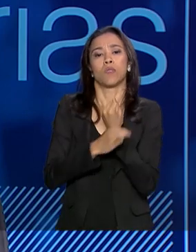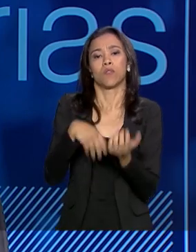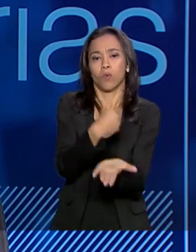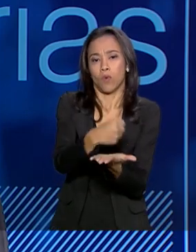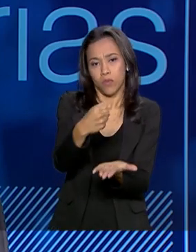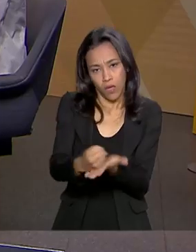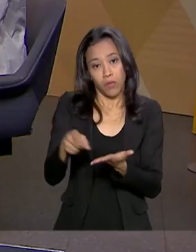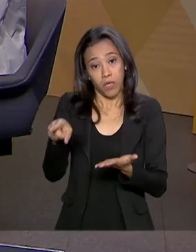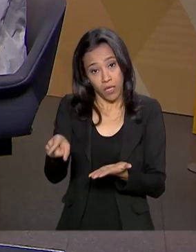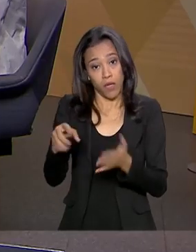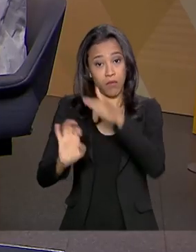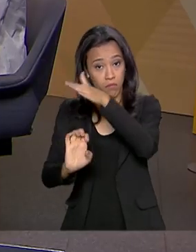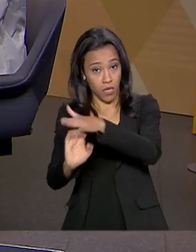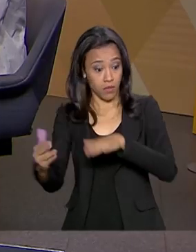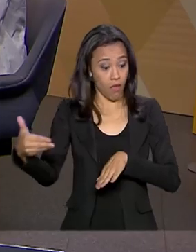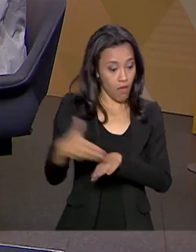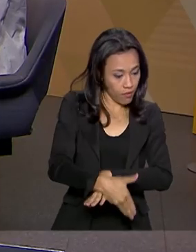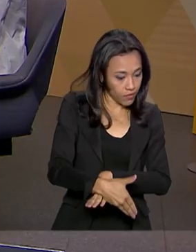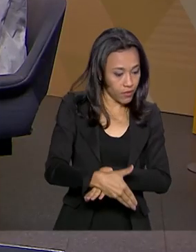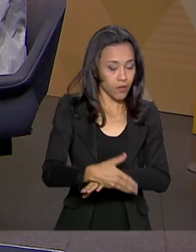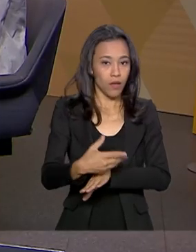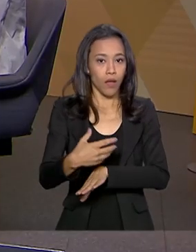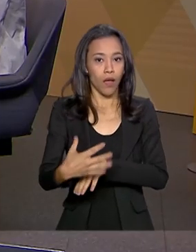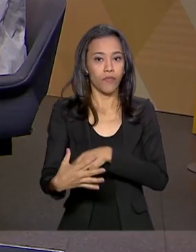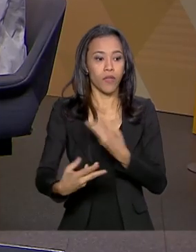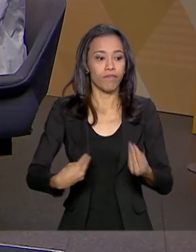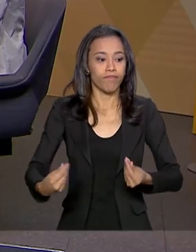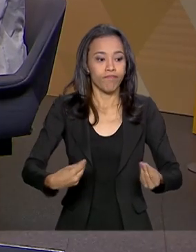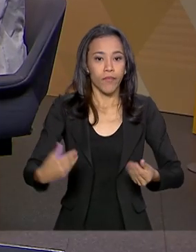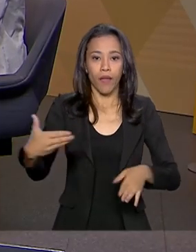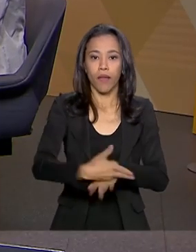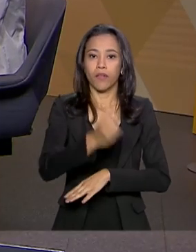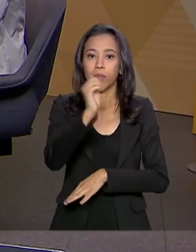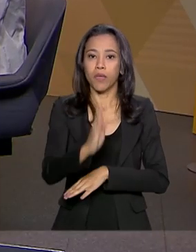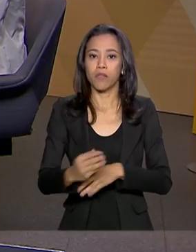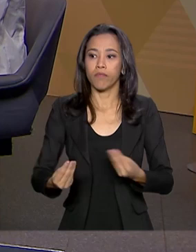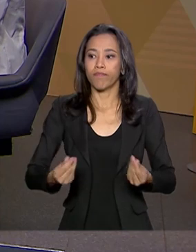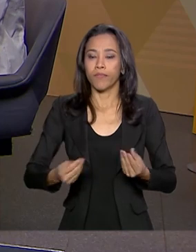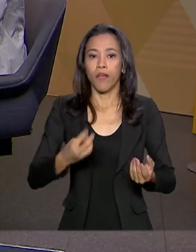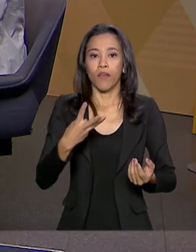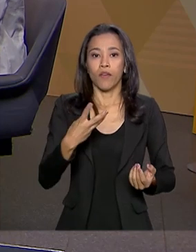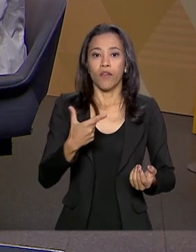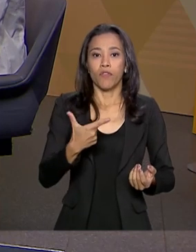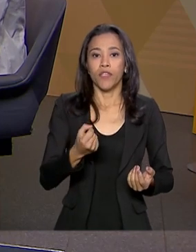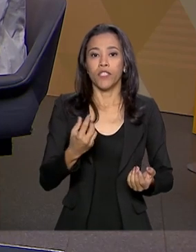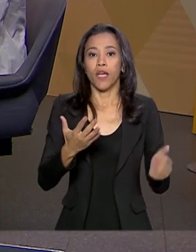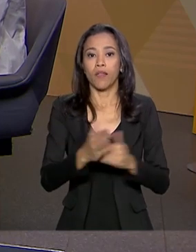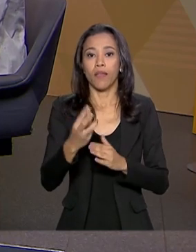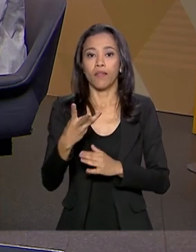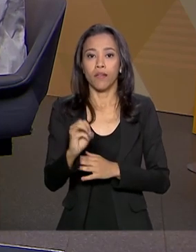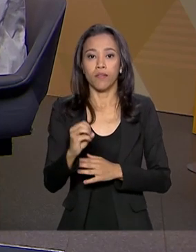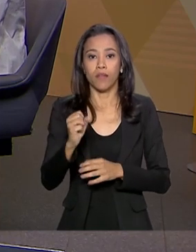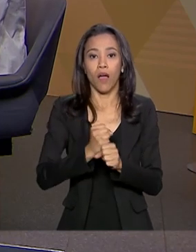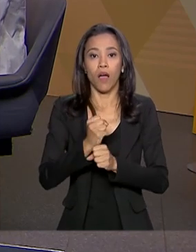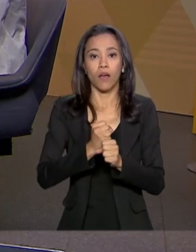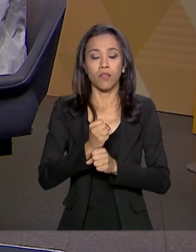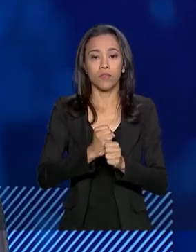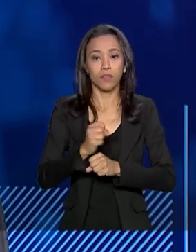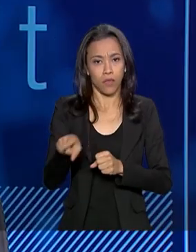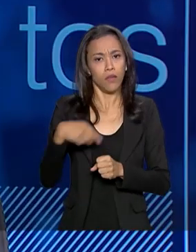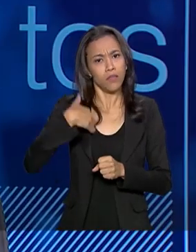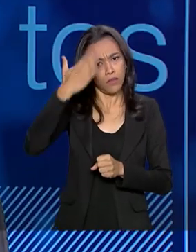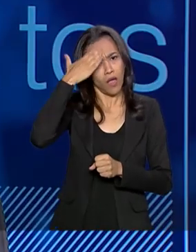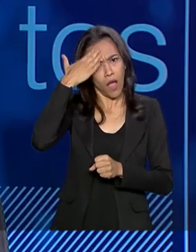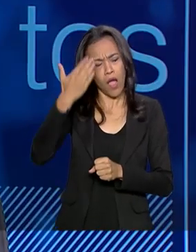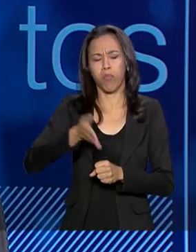saber que ele está entrando, muitas vezes o investidor estrangeiro está entrando no Brasil para ficar 20, 30 anos no empreendimento, que ele sabe exatamente quais